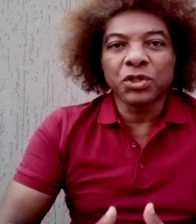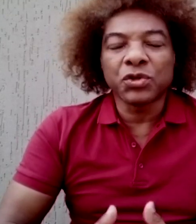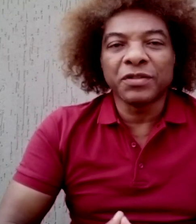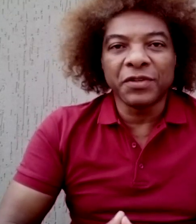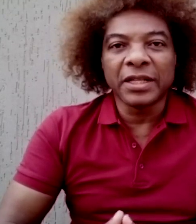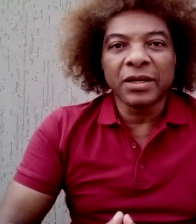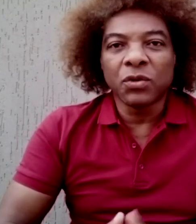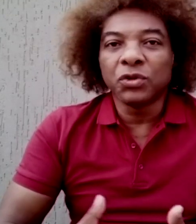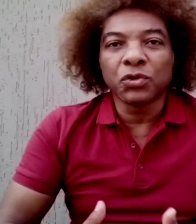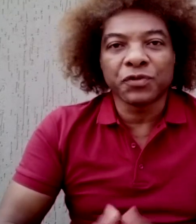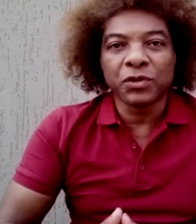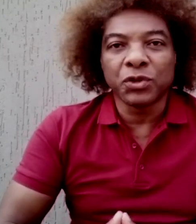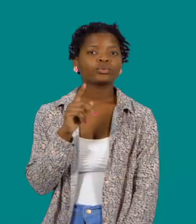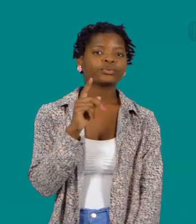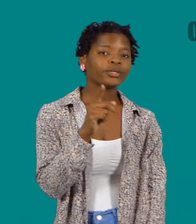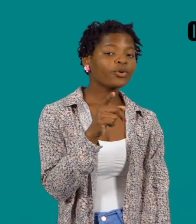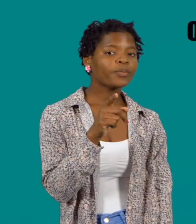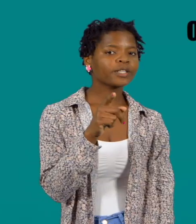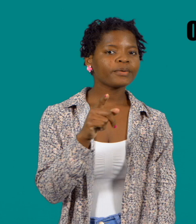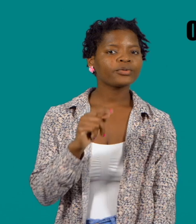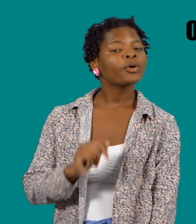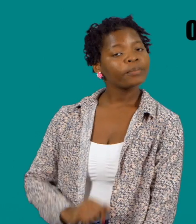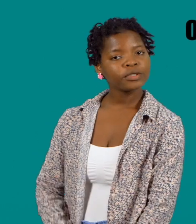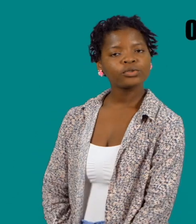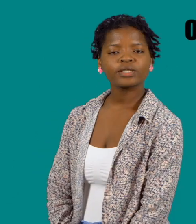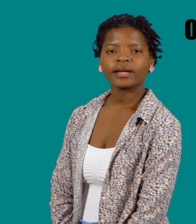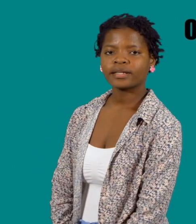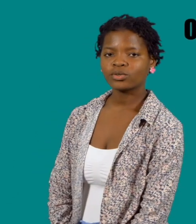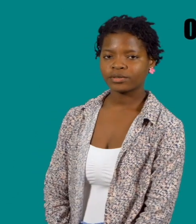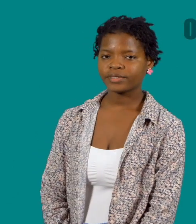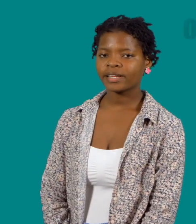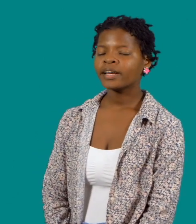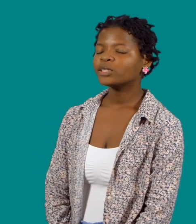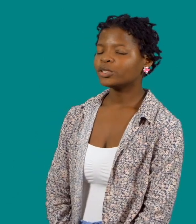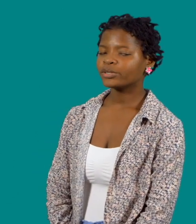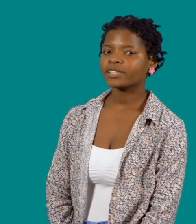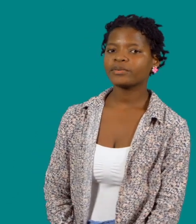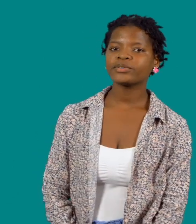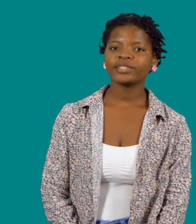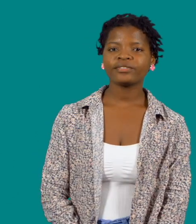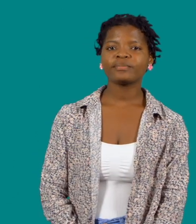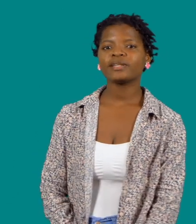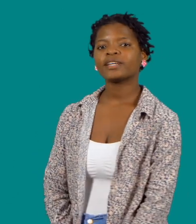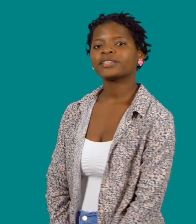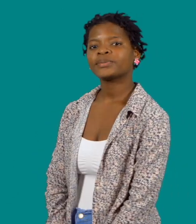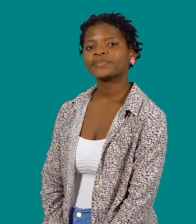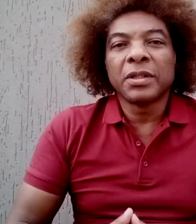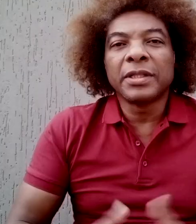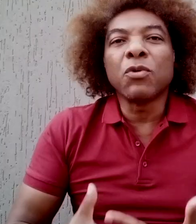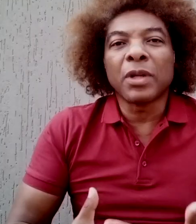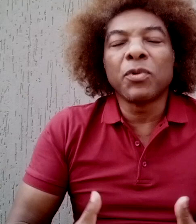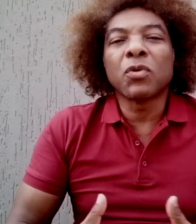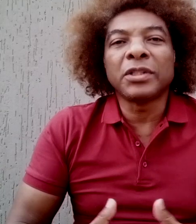das condições de vida ou de outros fatores. O teu comportamento pode custar a tua vida de teus amigos e familiares.